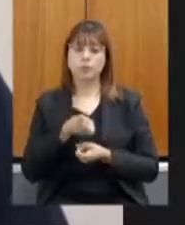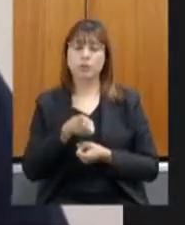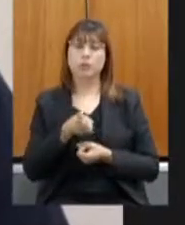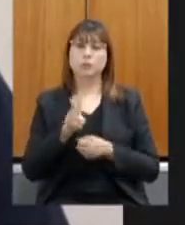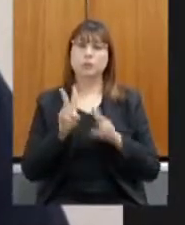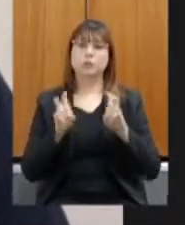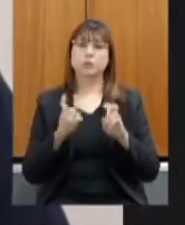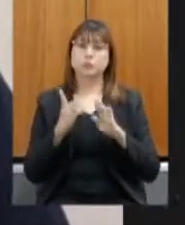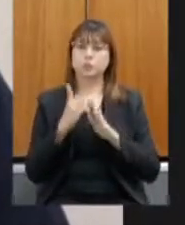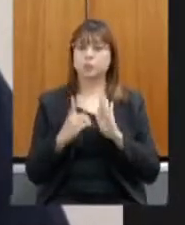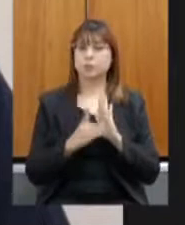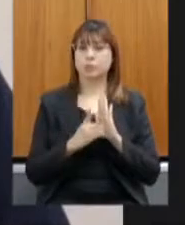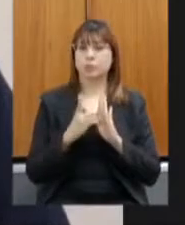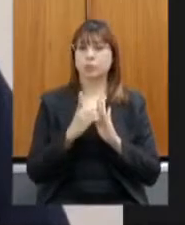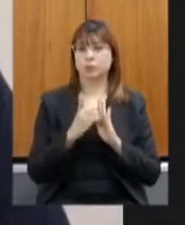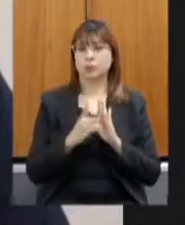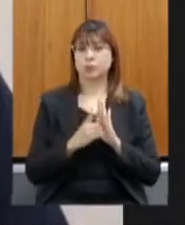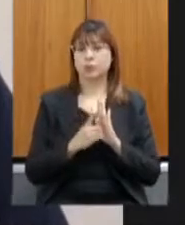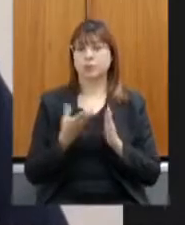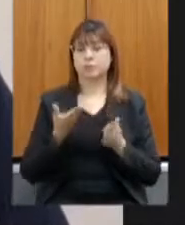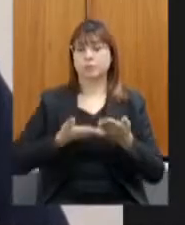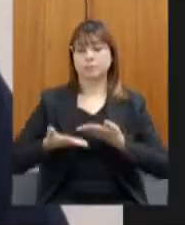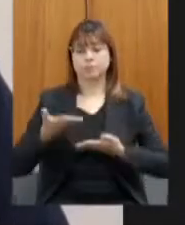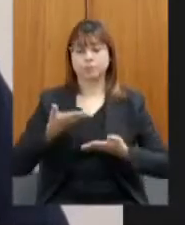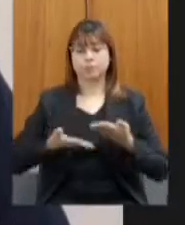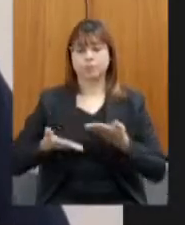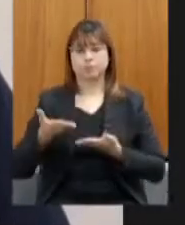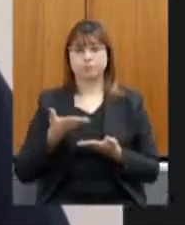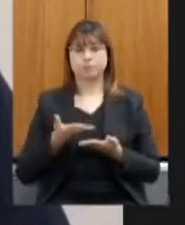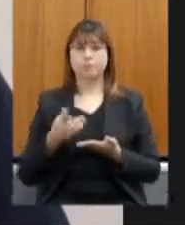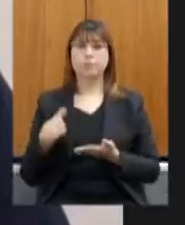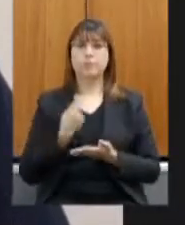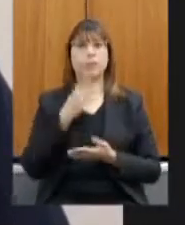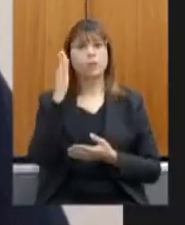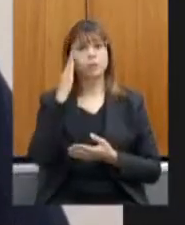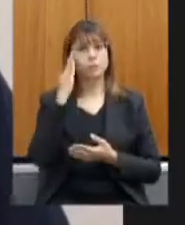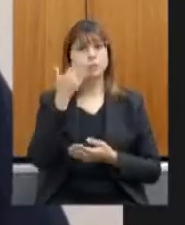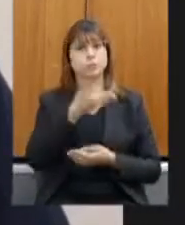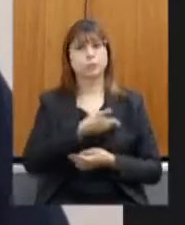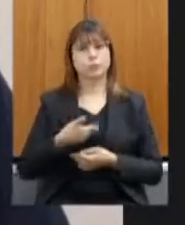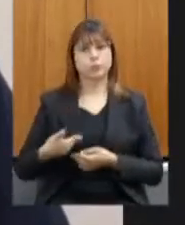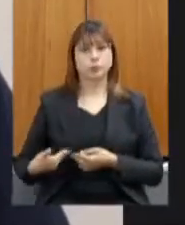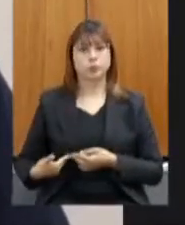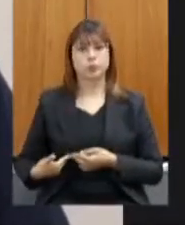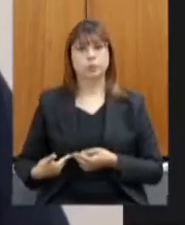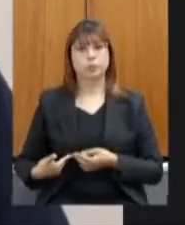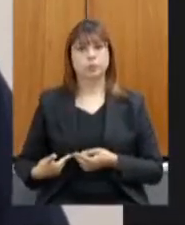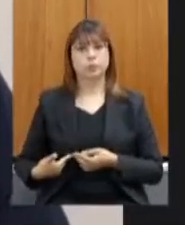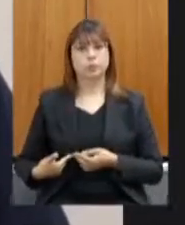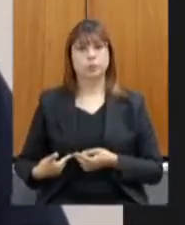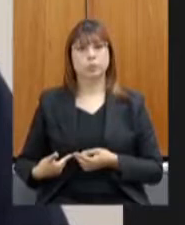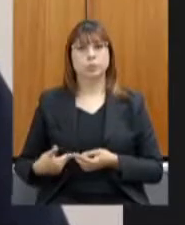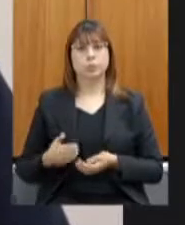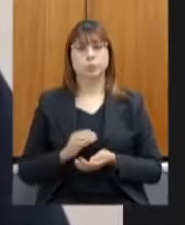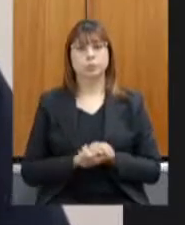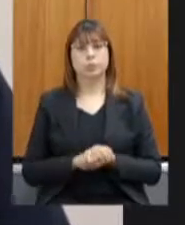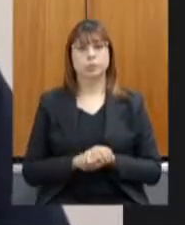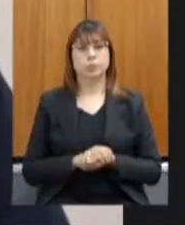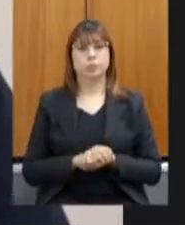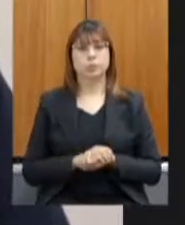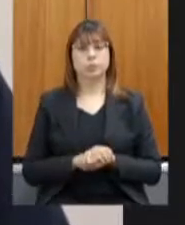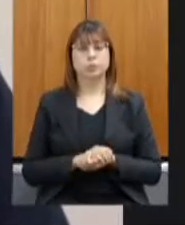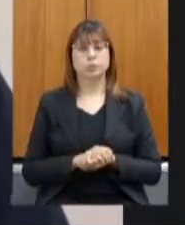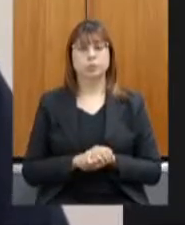do decreto da mesa de diálogo. A gente sabe que o governador se compre de campanha com diversos